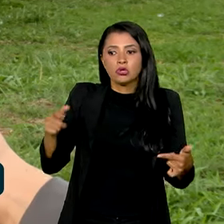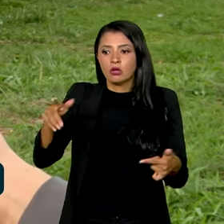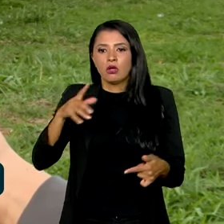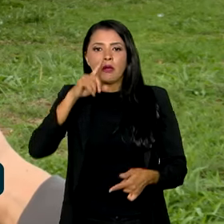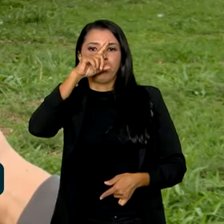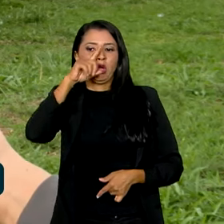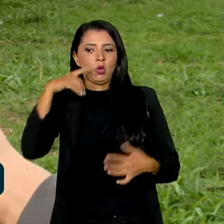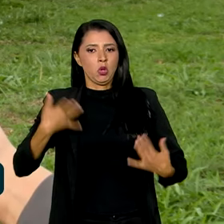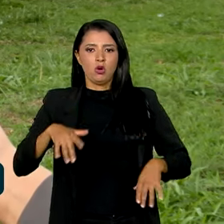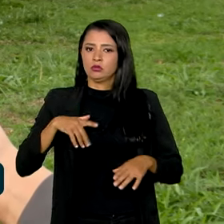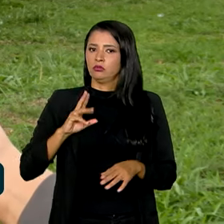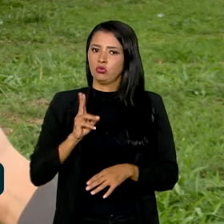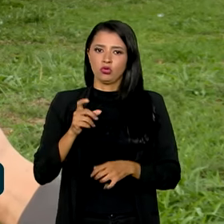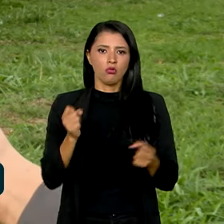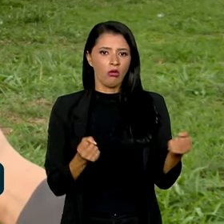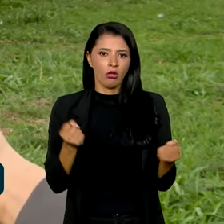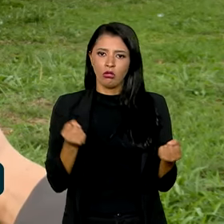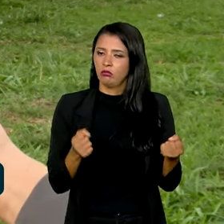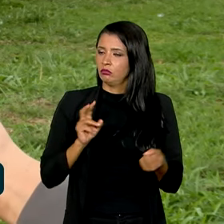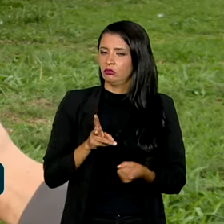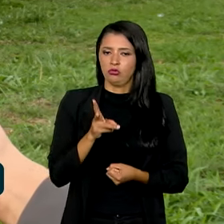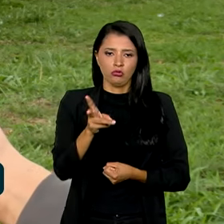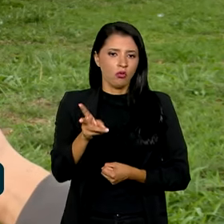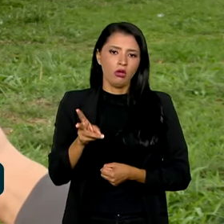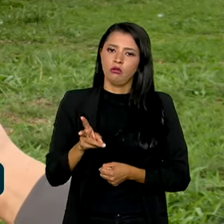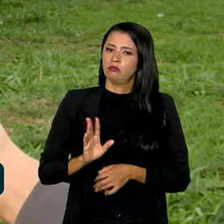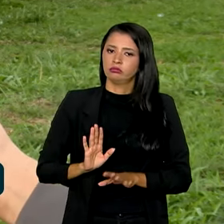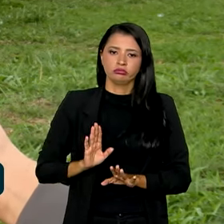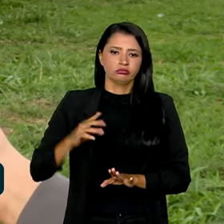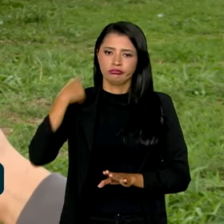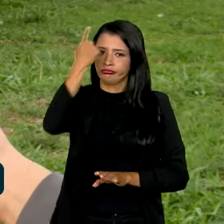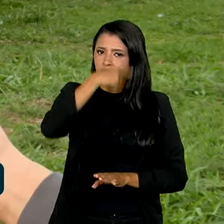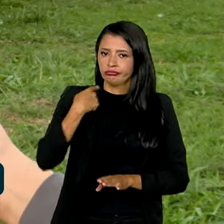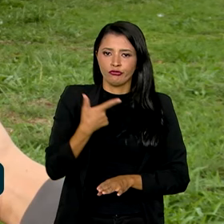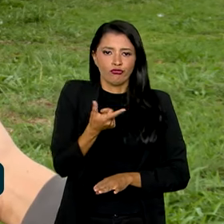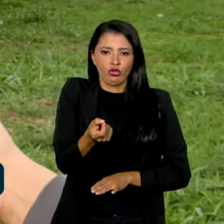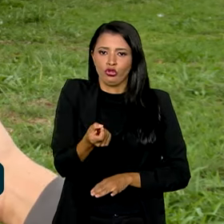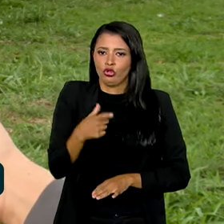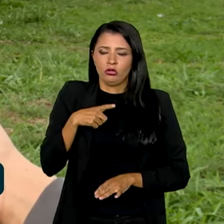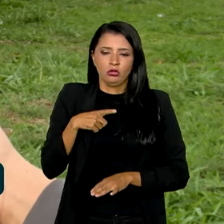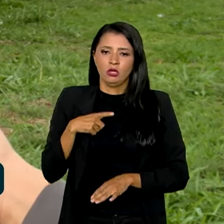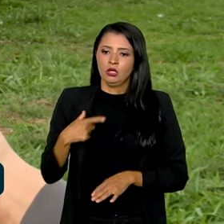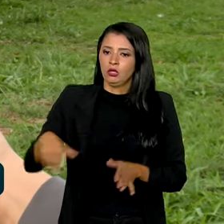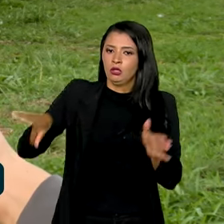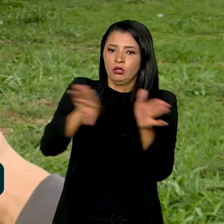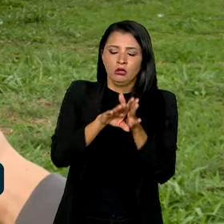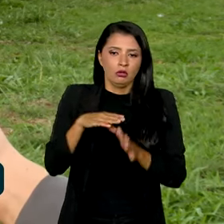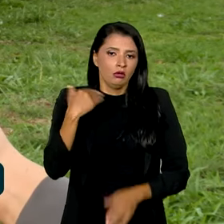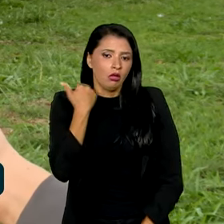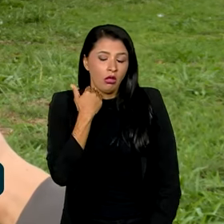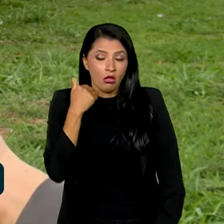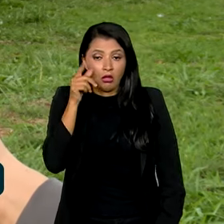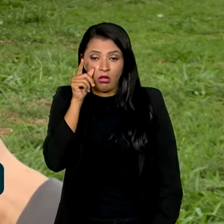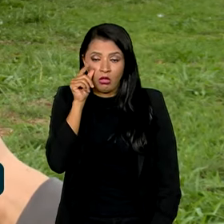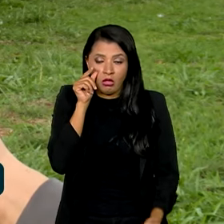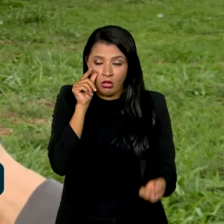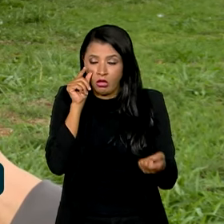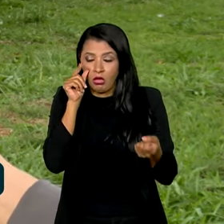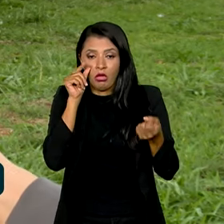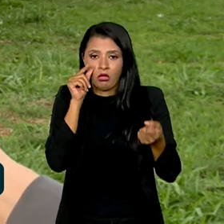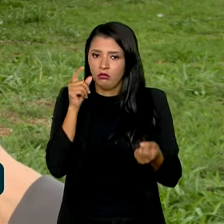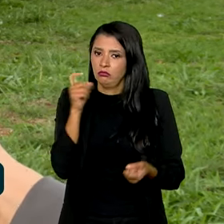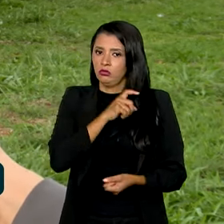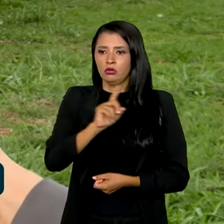perigosos, eu segui por 20 horas de trânsito na estrada, entendeu? Me arrisquei, cheguei super cansado, cochilando no volante, não posso